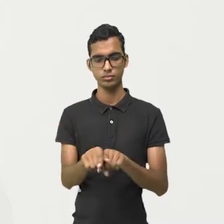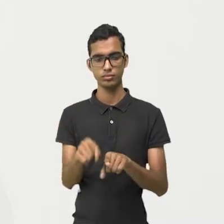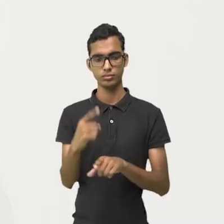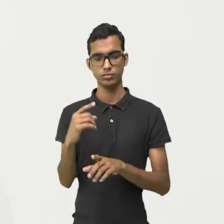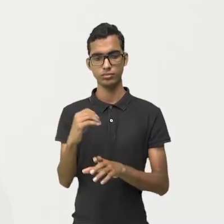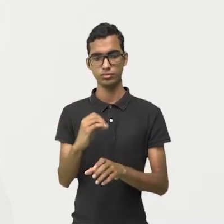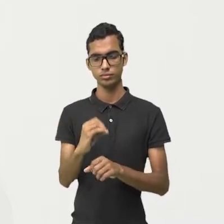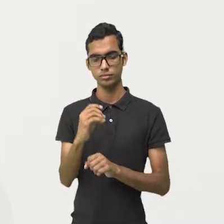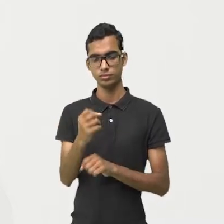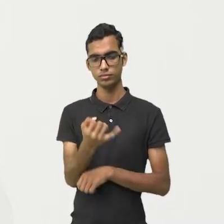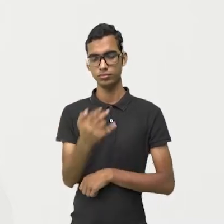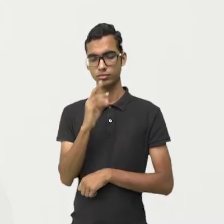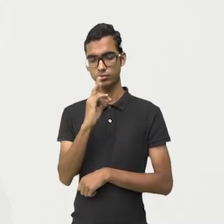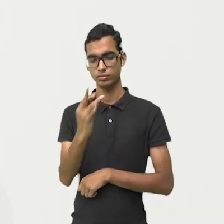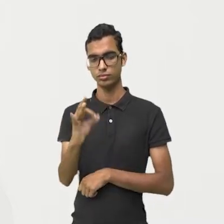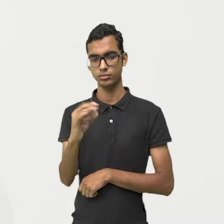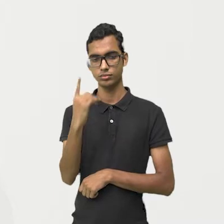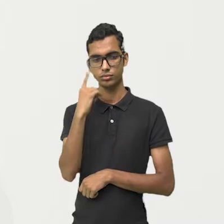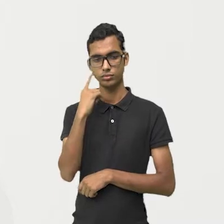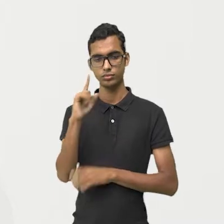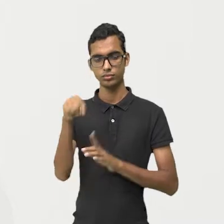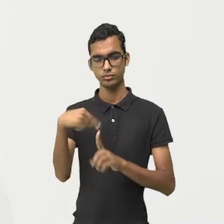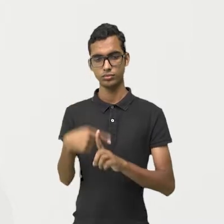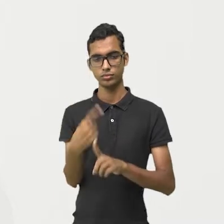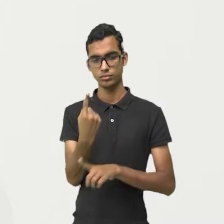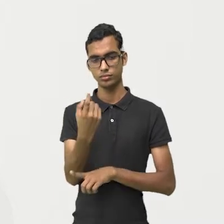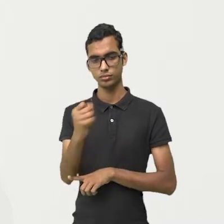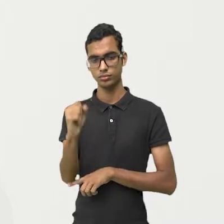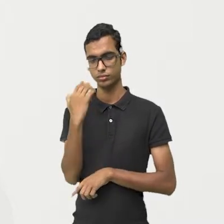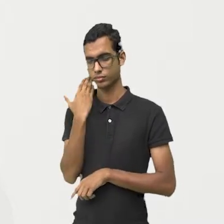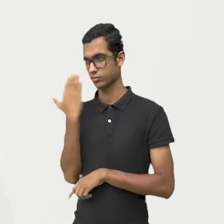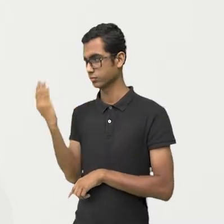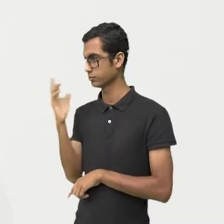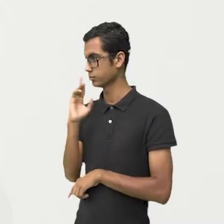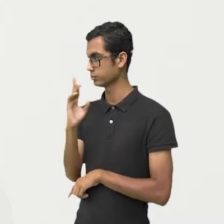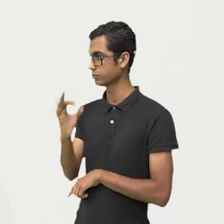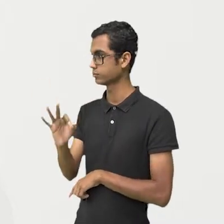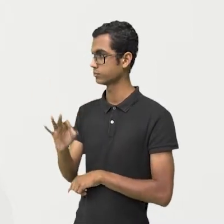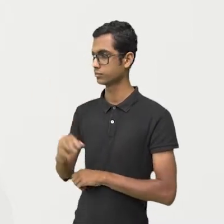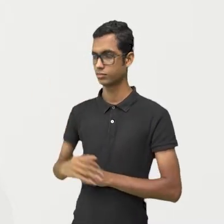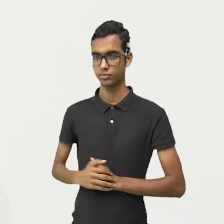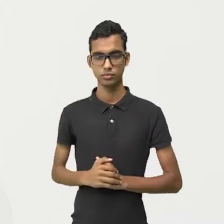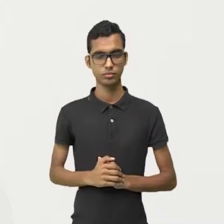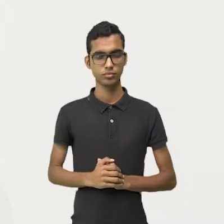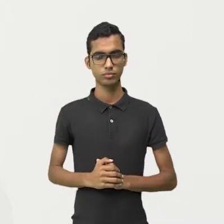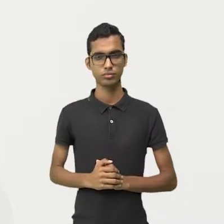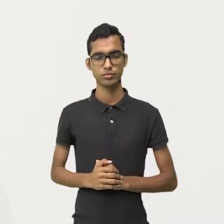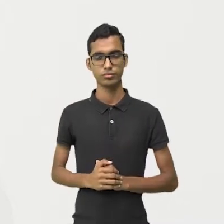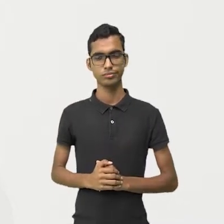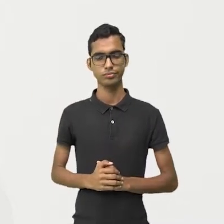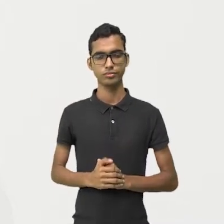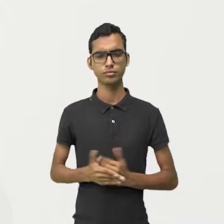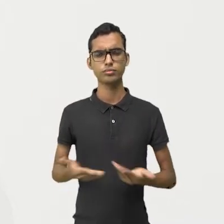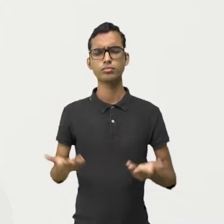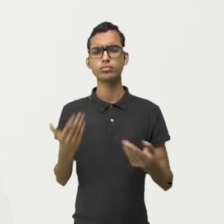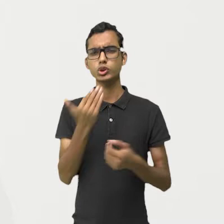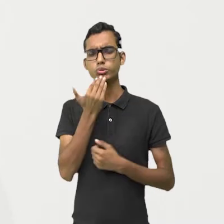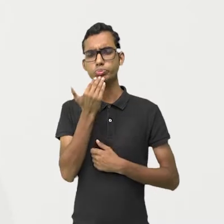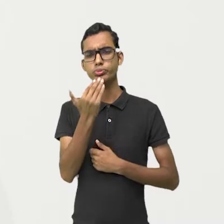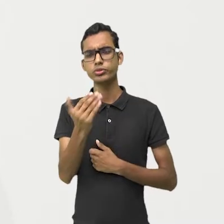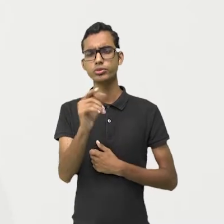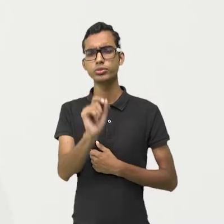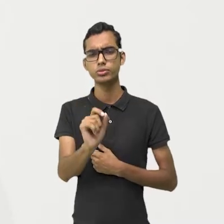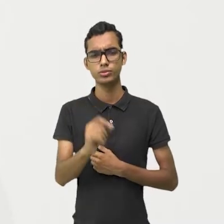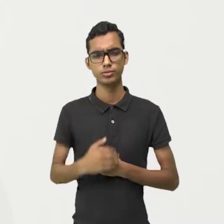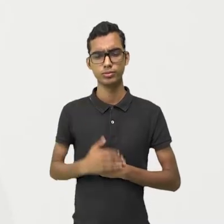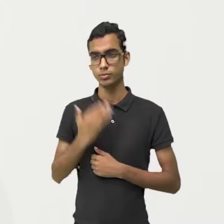0. Então, isso daqui vai me dar mais 18, meu povo. Beleza? Agora, o que está sendo pedido?